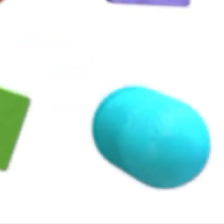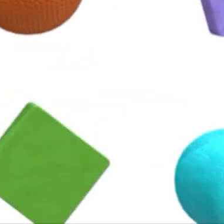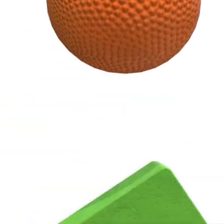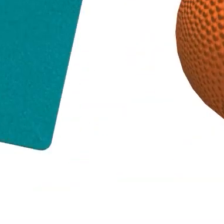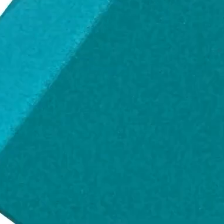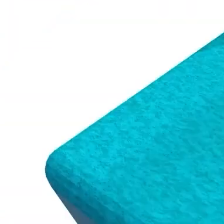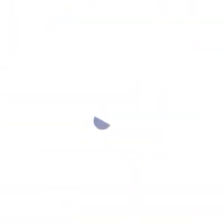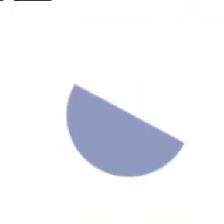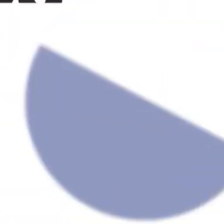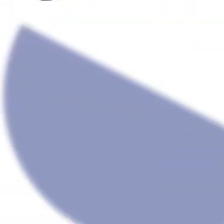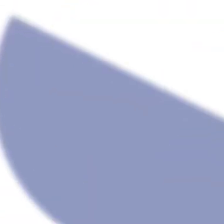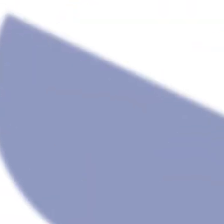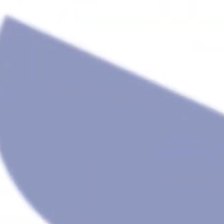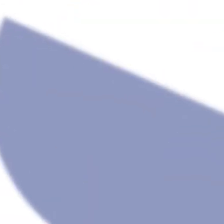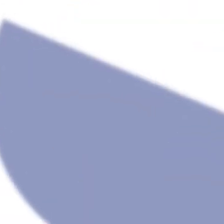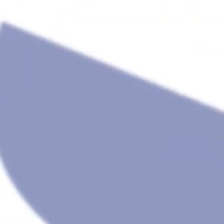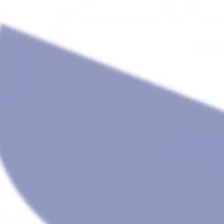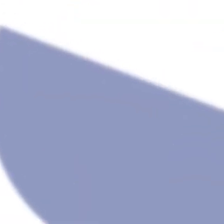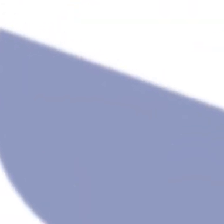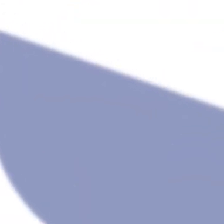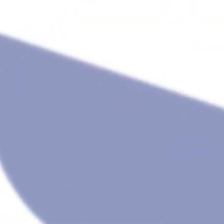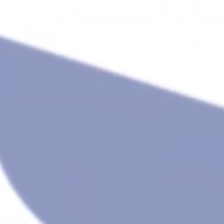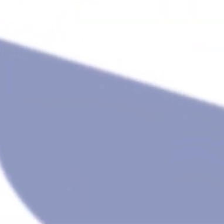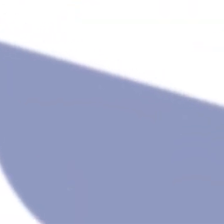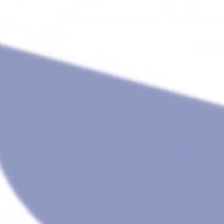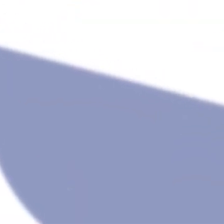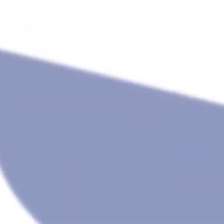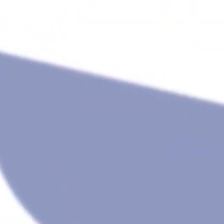Transcrição Transcrição e por Quintena Coelho